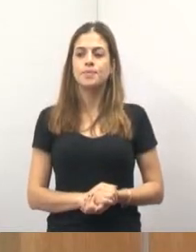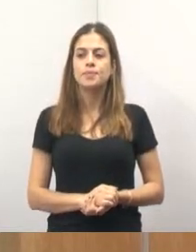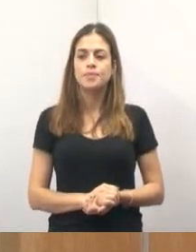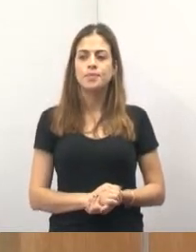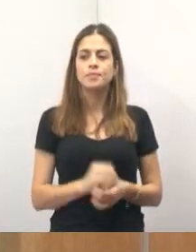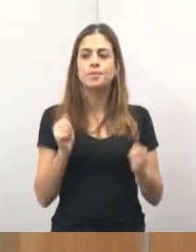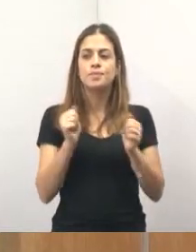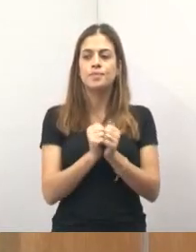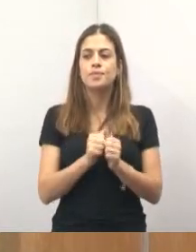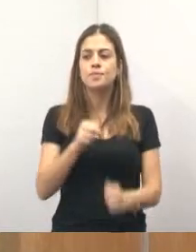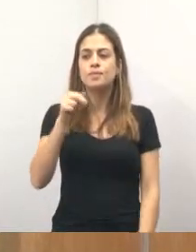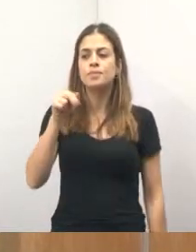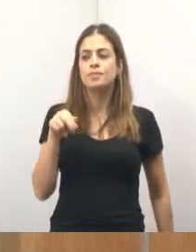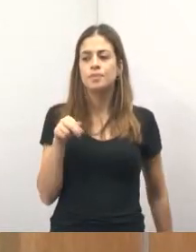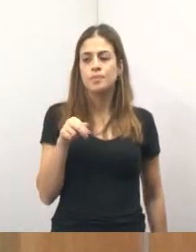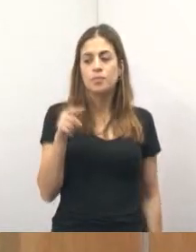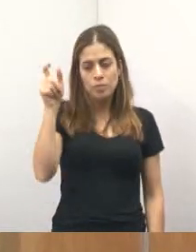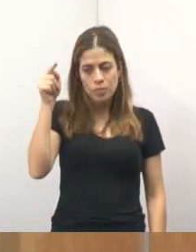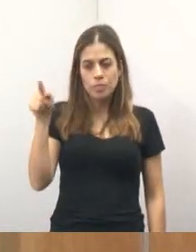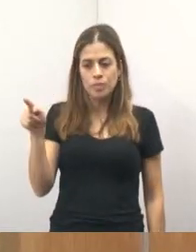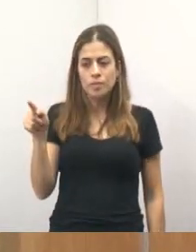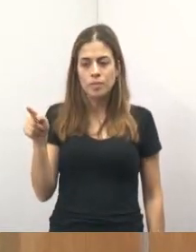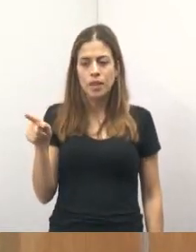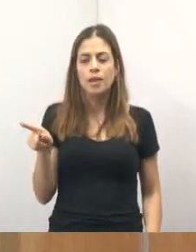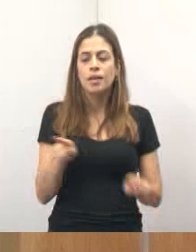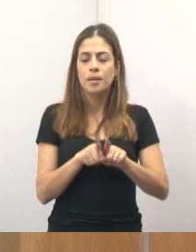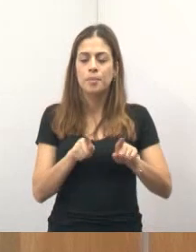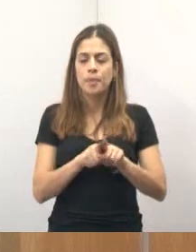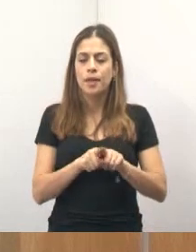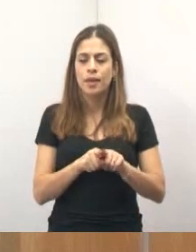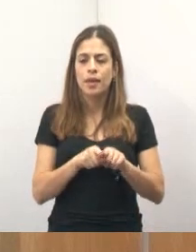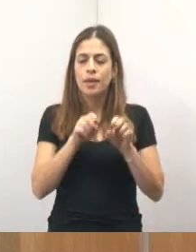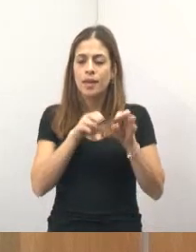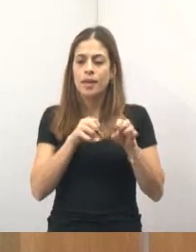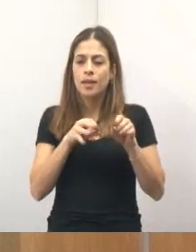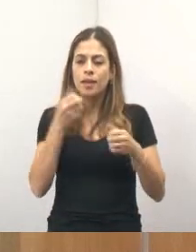Estive lá juntamente com o Nogueira, também educador físico, estava lá